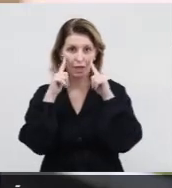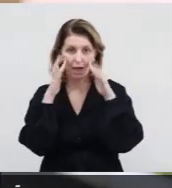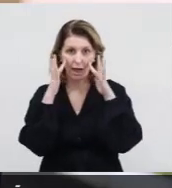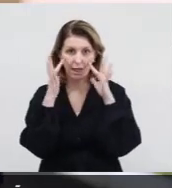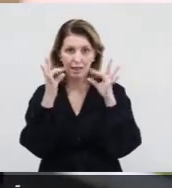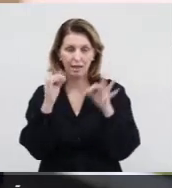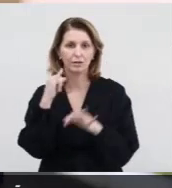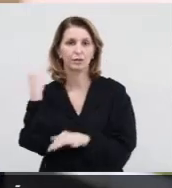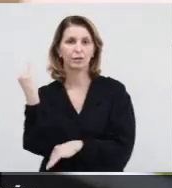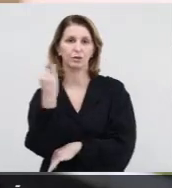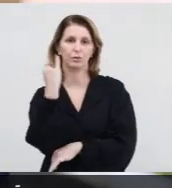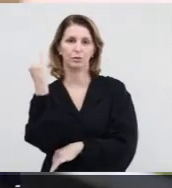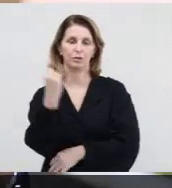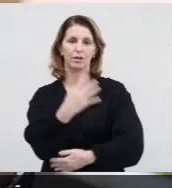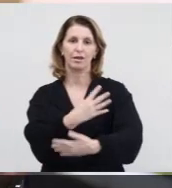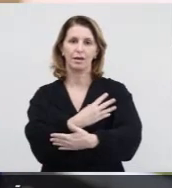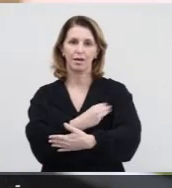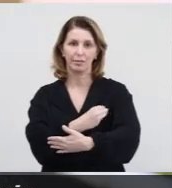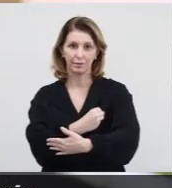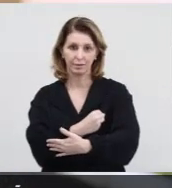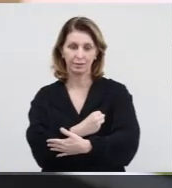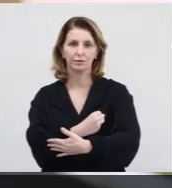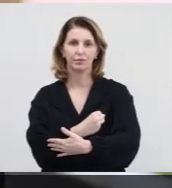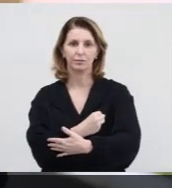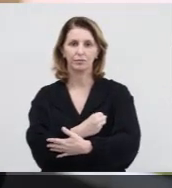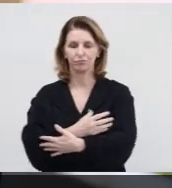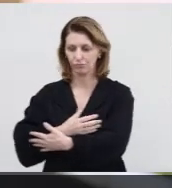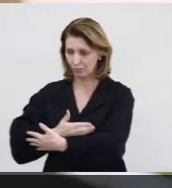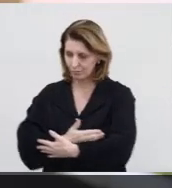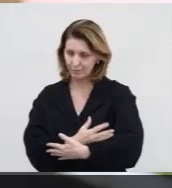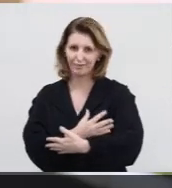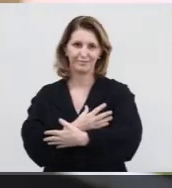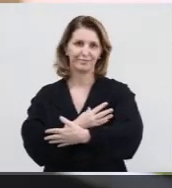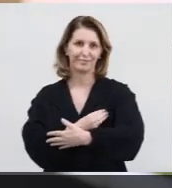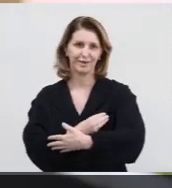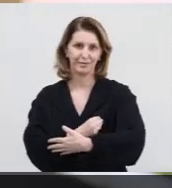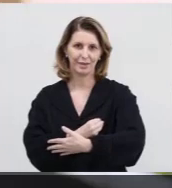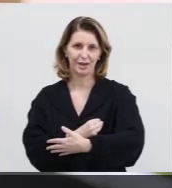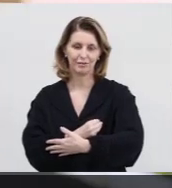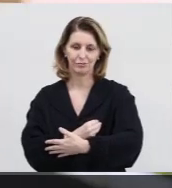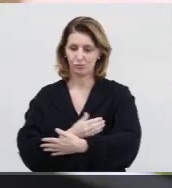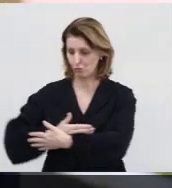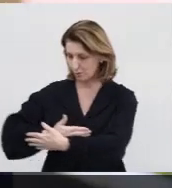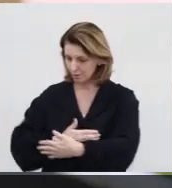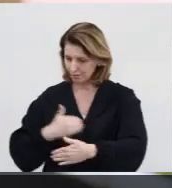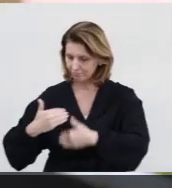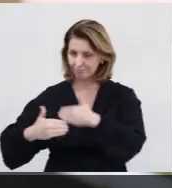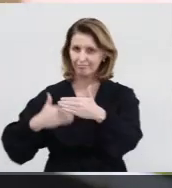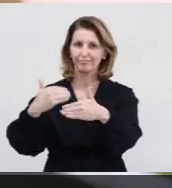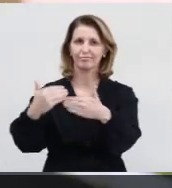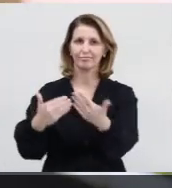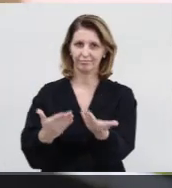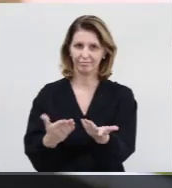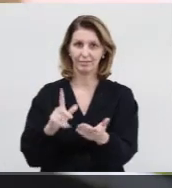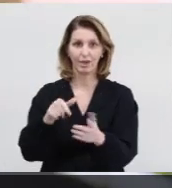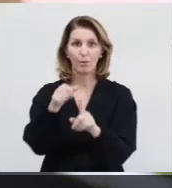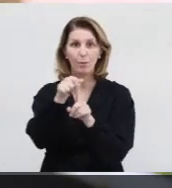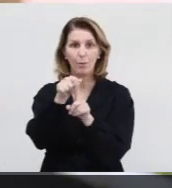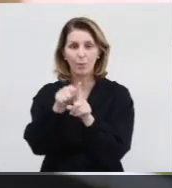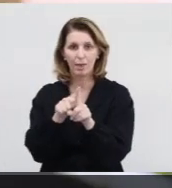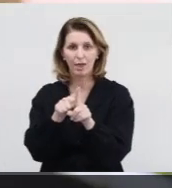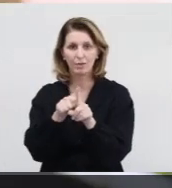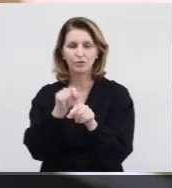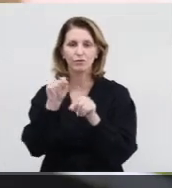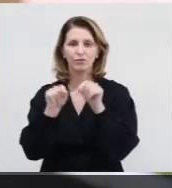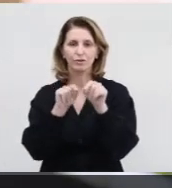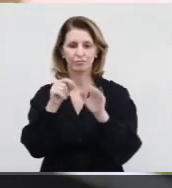sobre a importância da amamentação, do aleitamento materno para o desenvolvimento do bebê. É o mês em